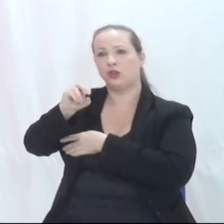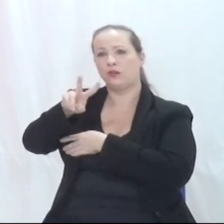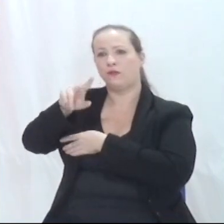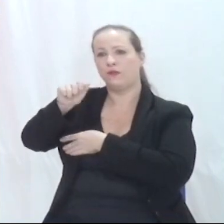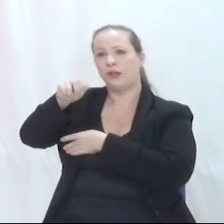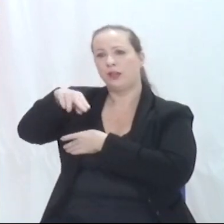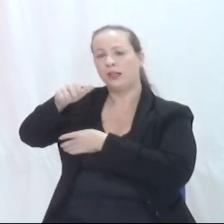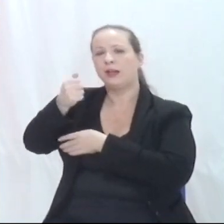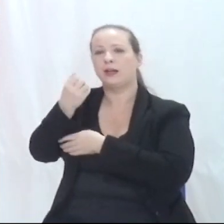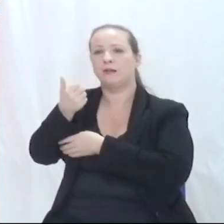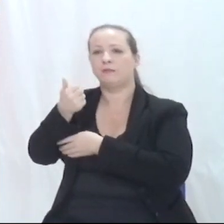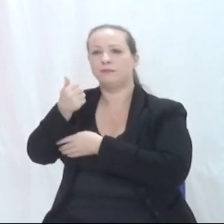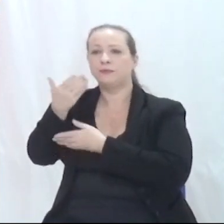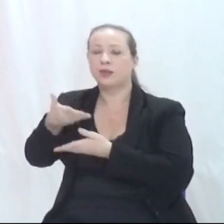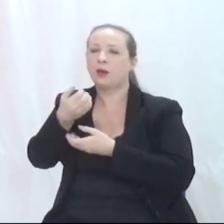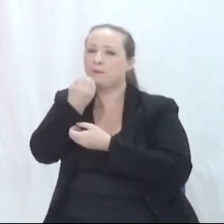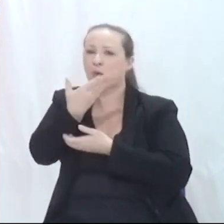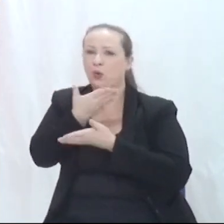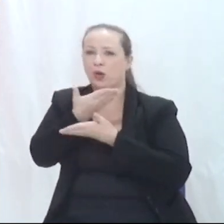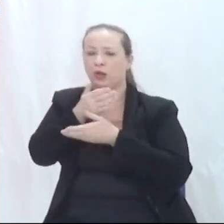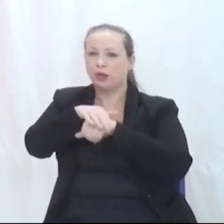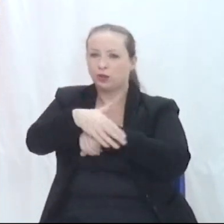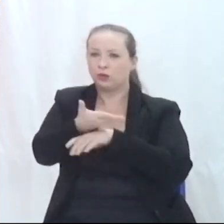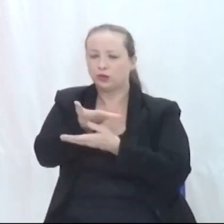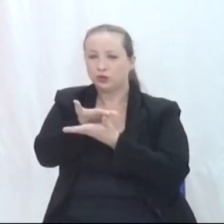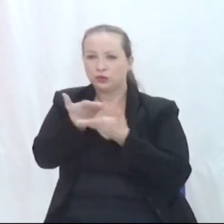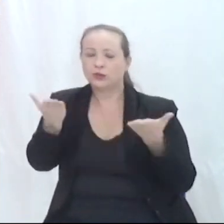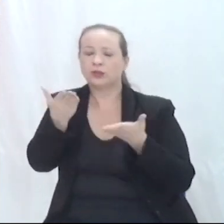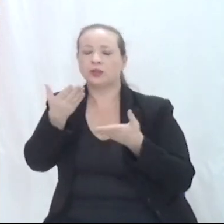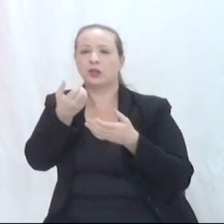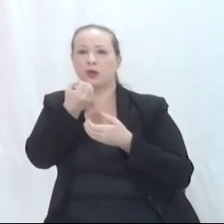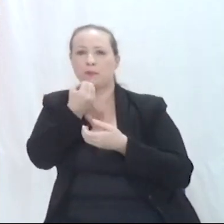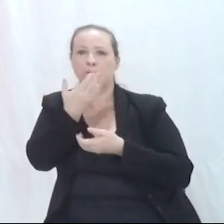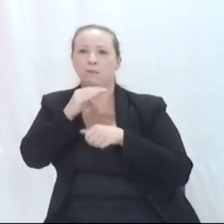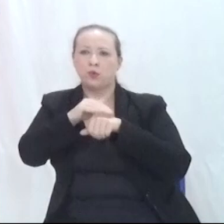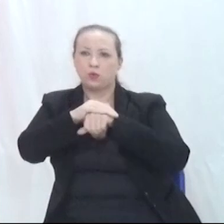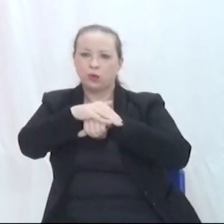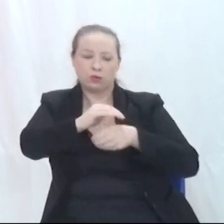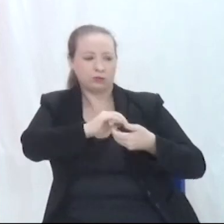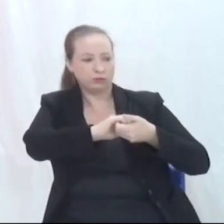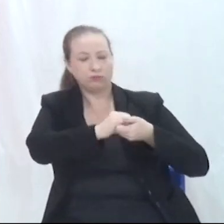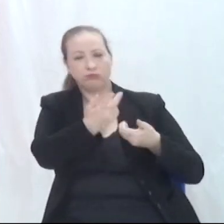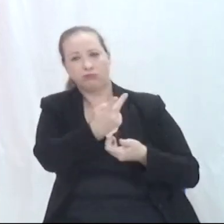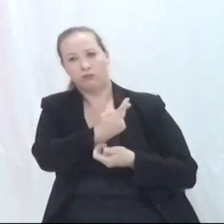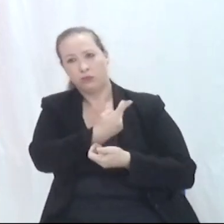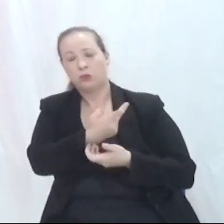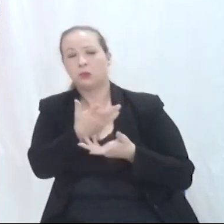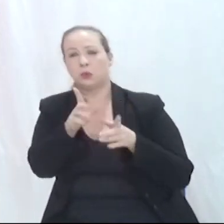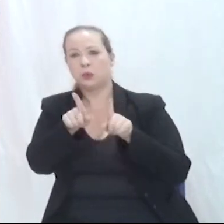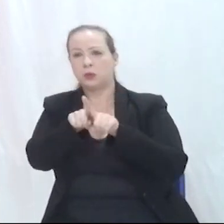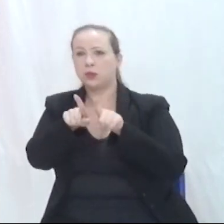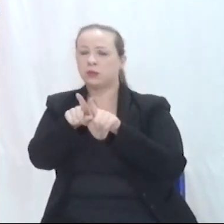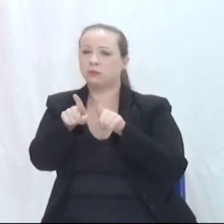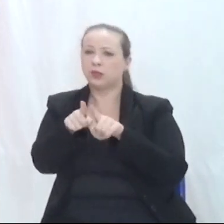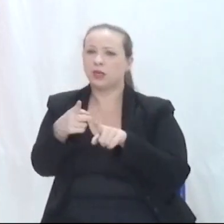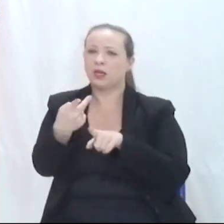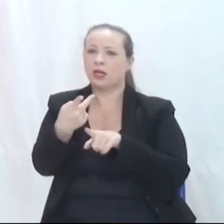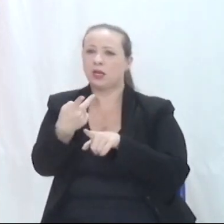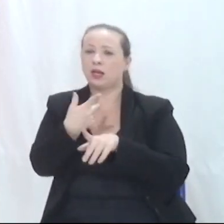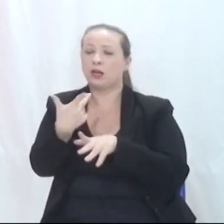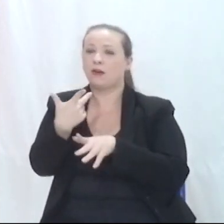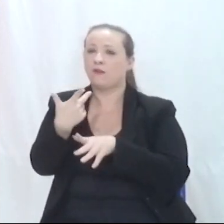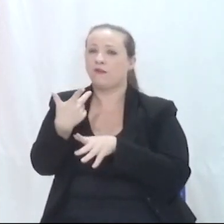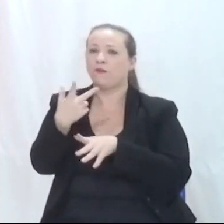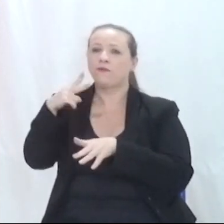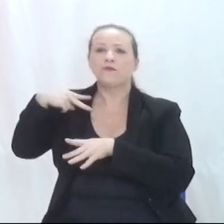Boa noite a todos. Boa noite, Salésio Lima, o presidente da Câmara de Vereadores, ao vereador Miri D'Agostin,